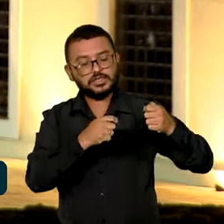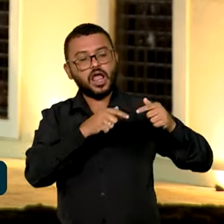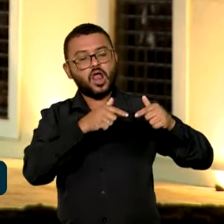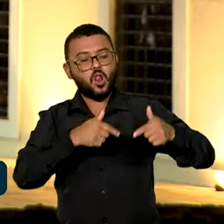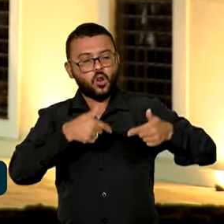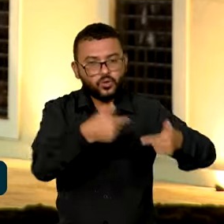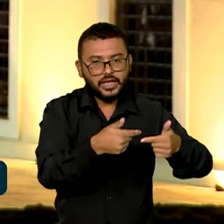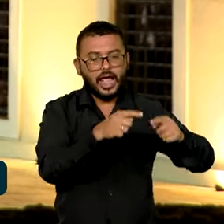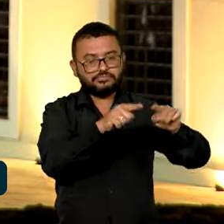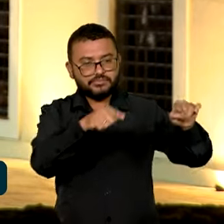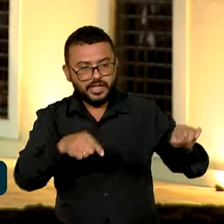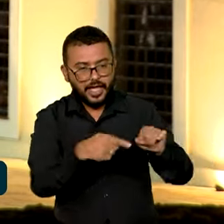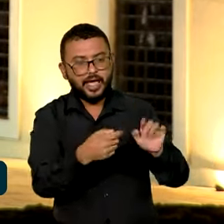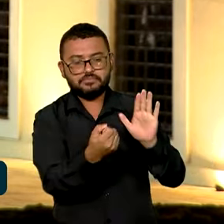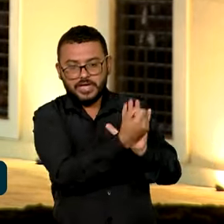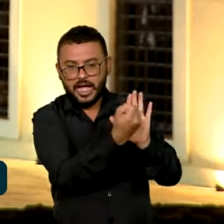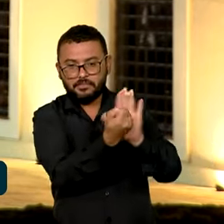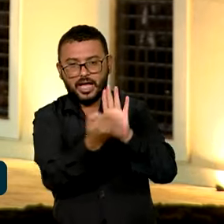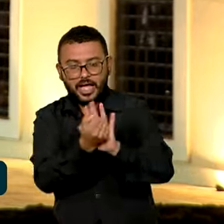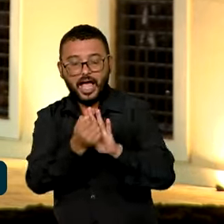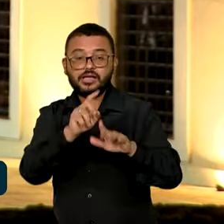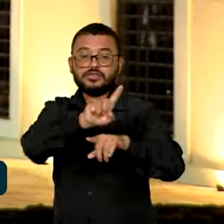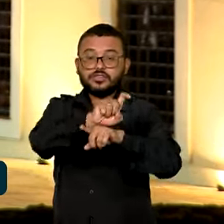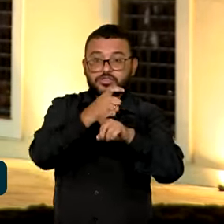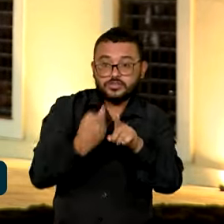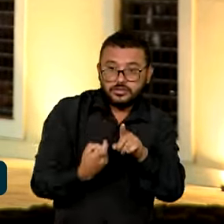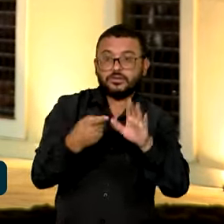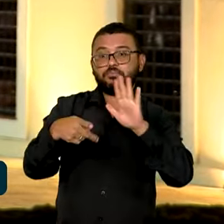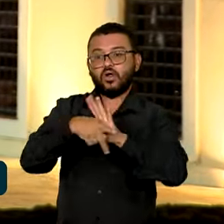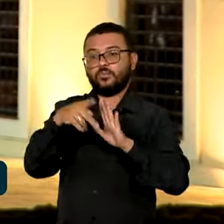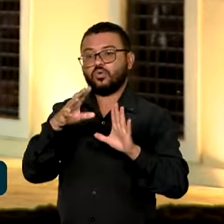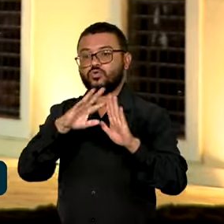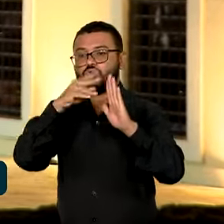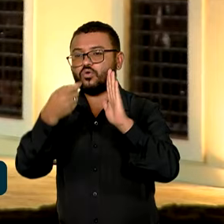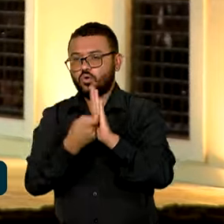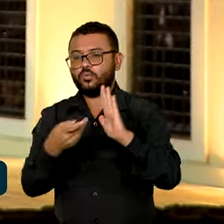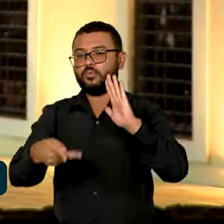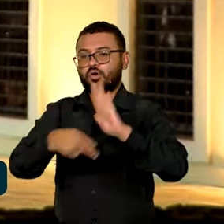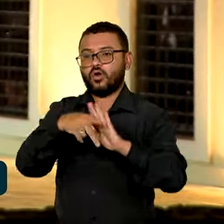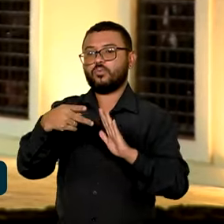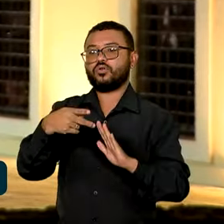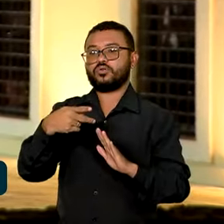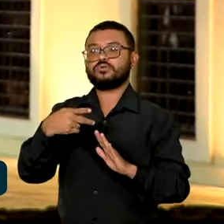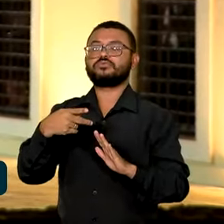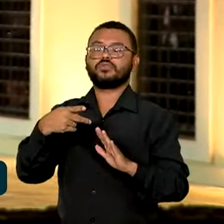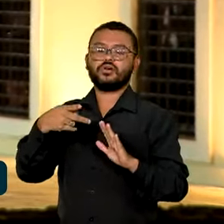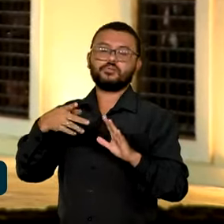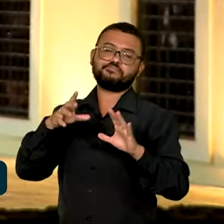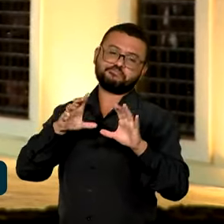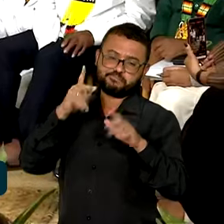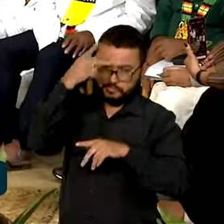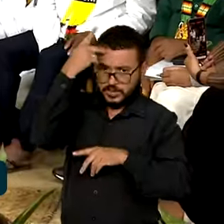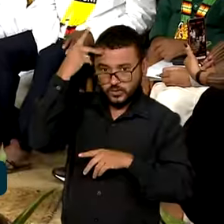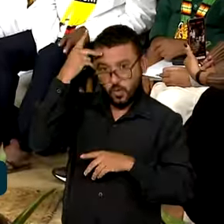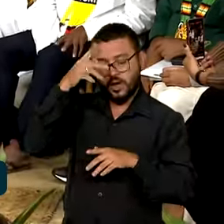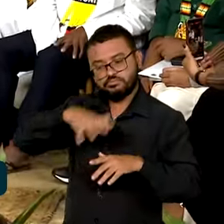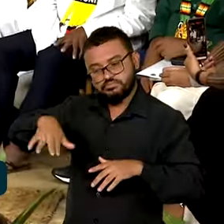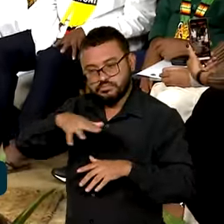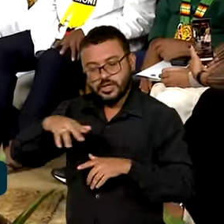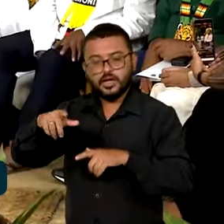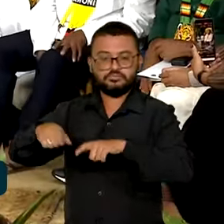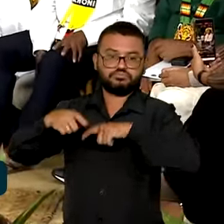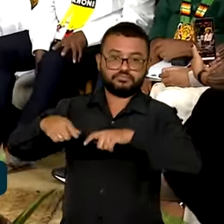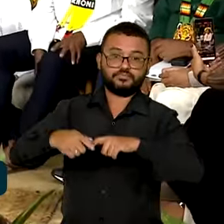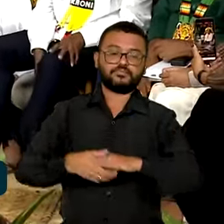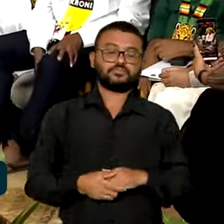a demarcação de terras indígenas e quilombolas e a distribuição de terra para as pessoas que vivem no campo. O